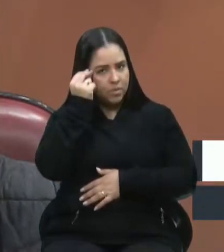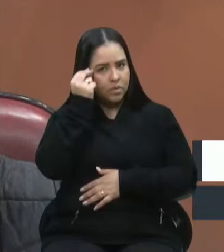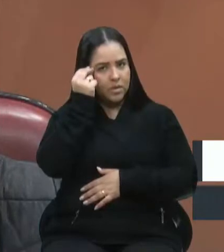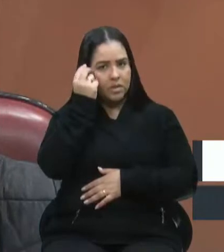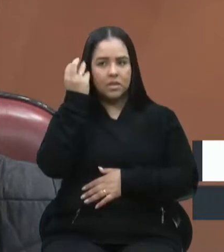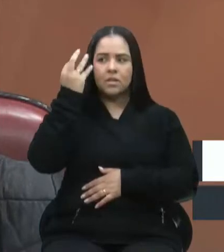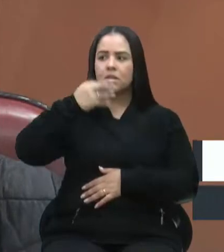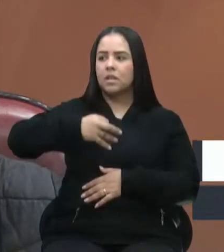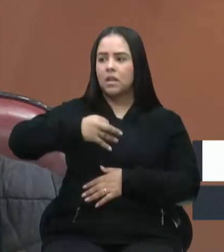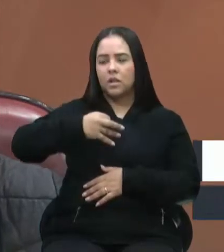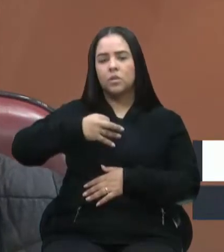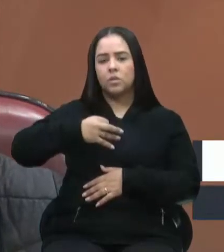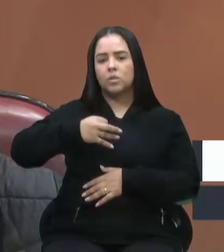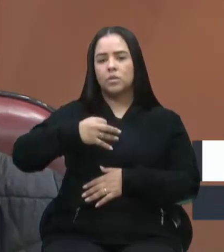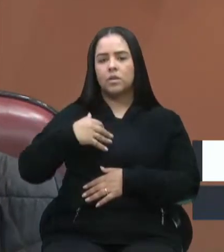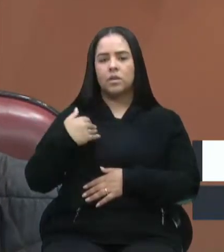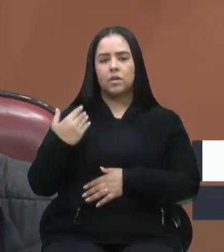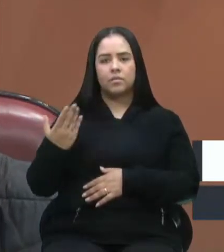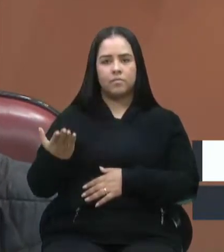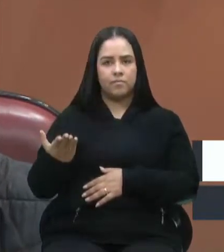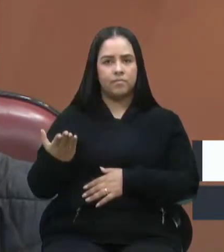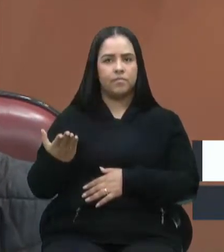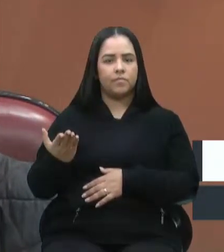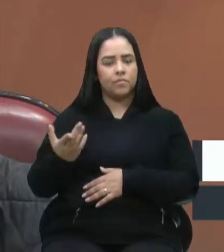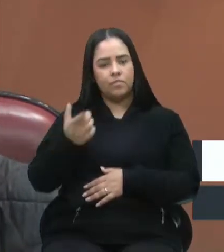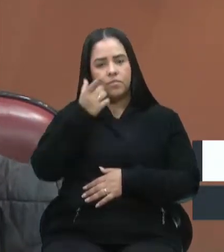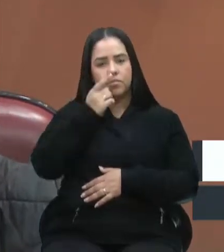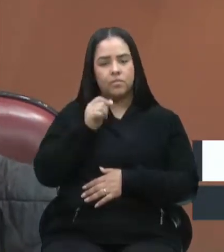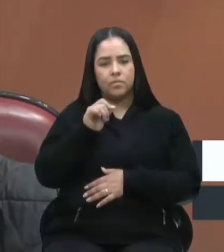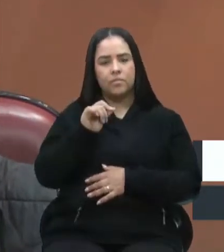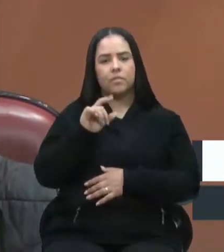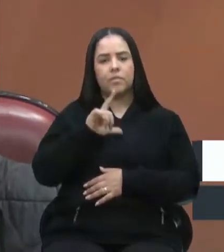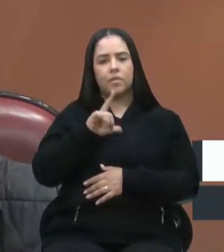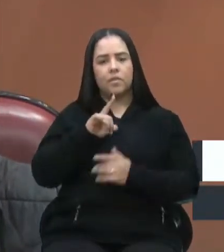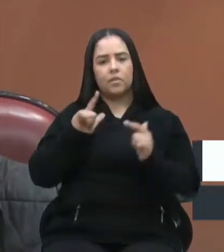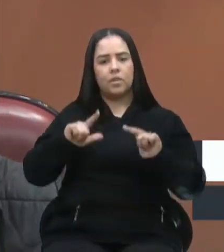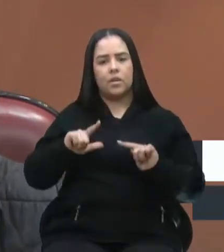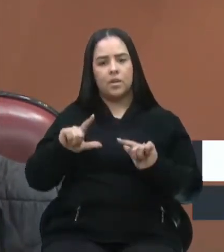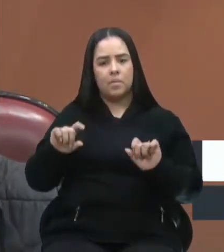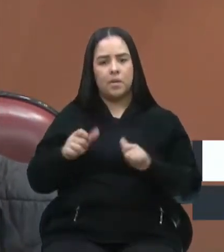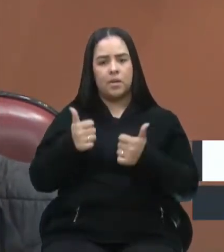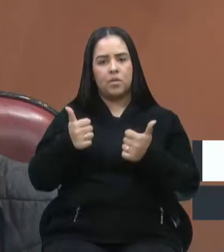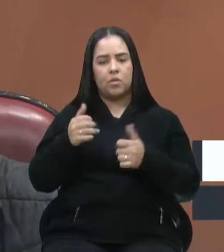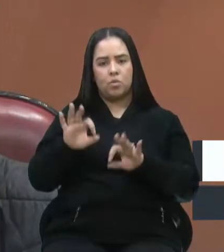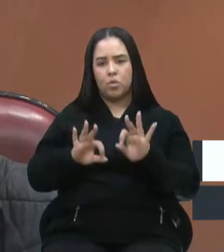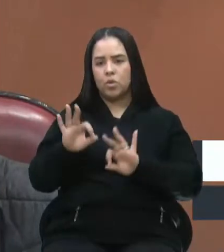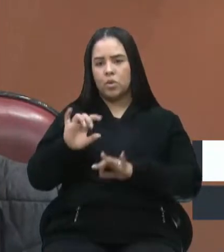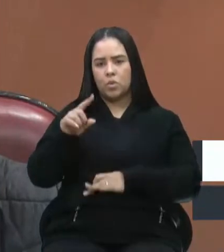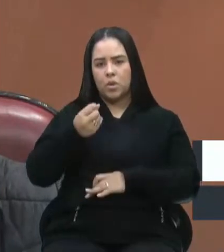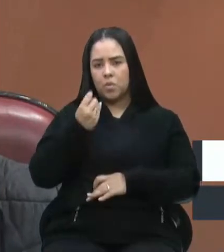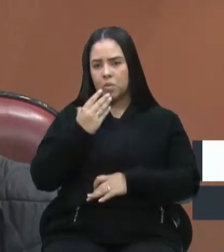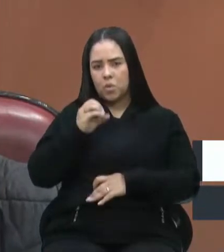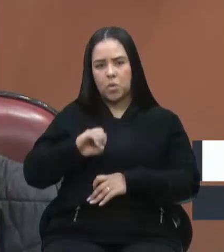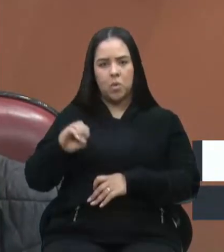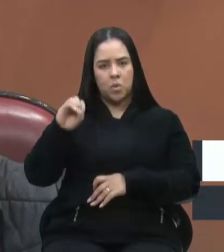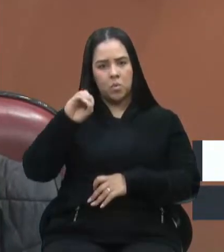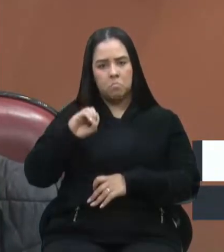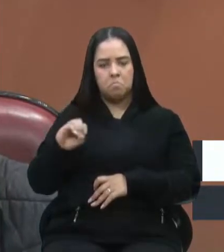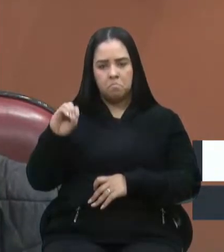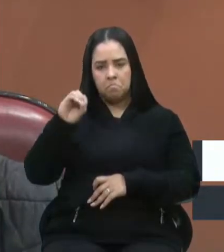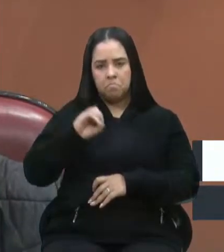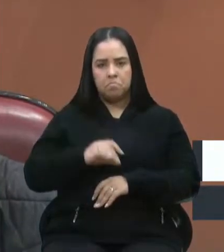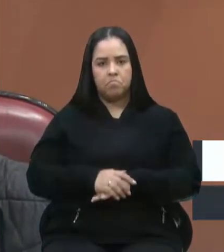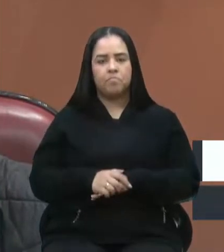certeza, irá construir um local muito melhor. O projeto é muito bom, muito bom.